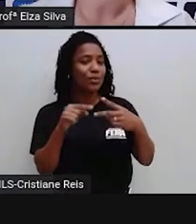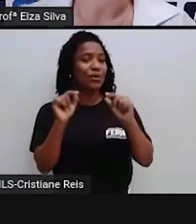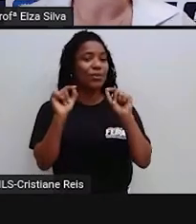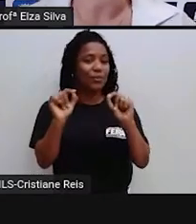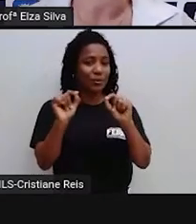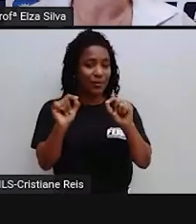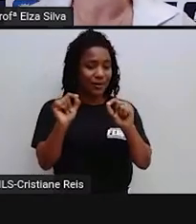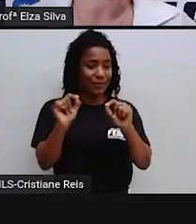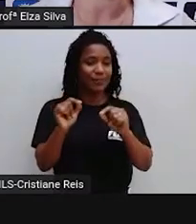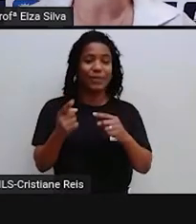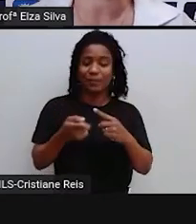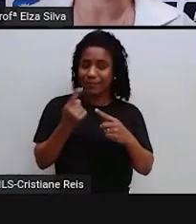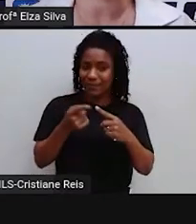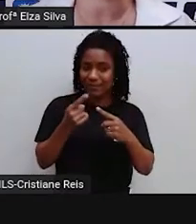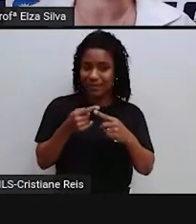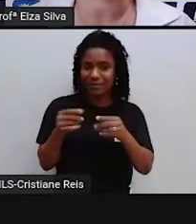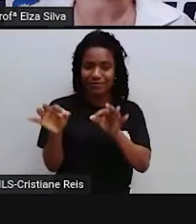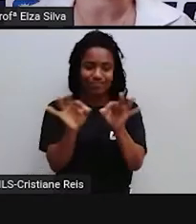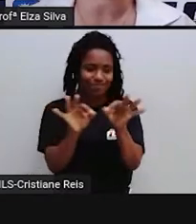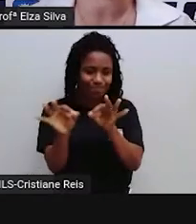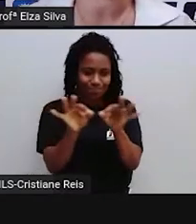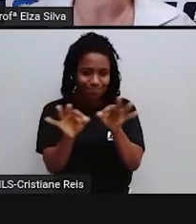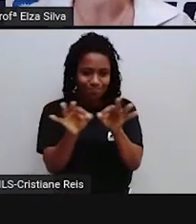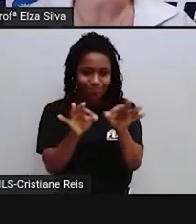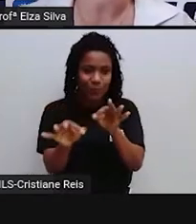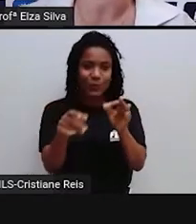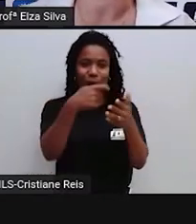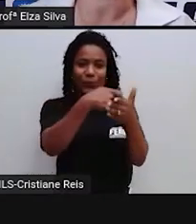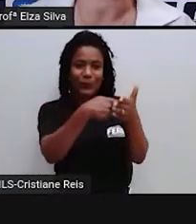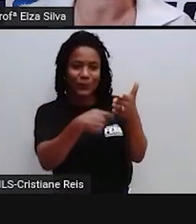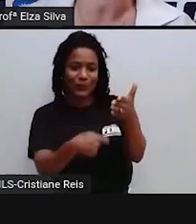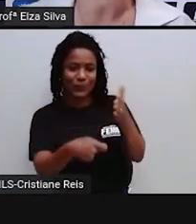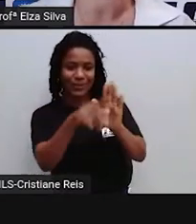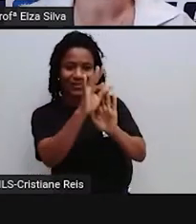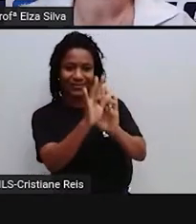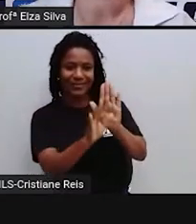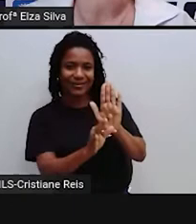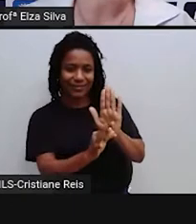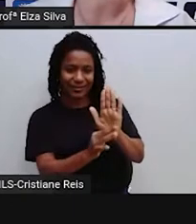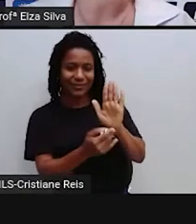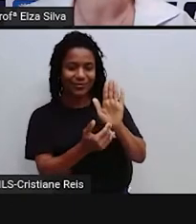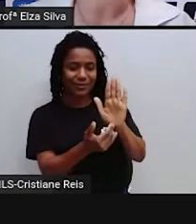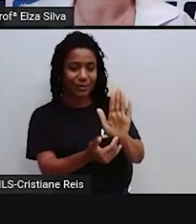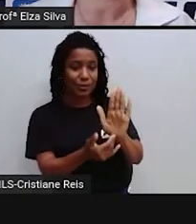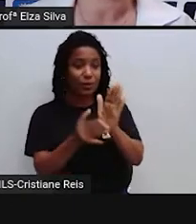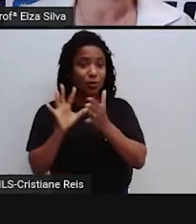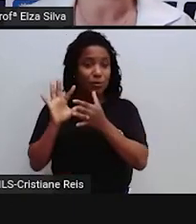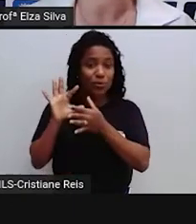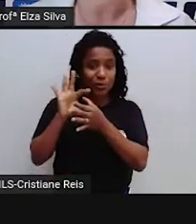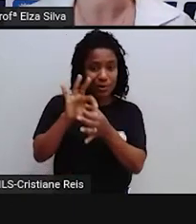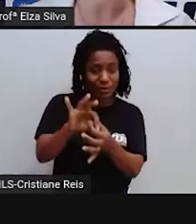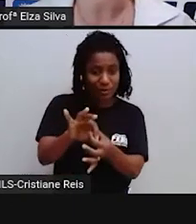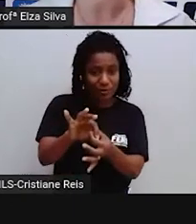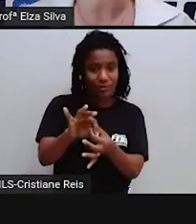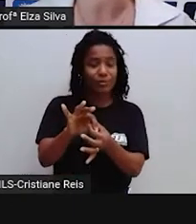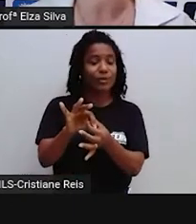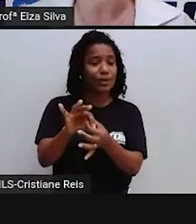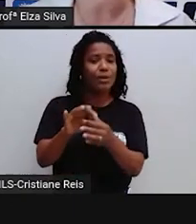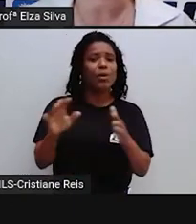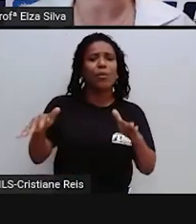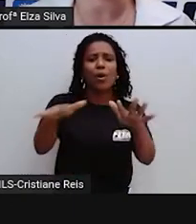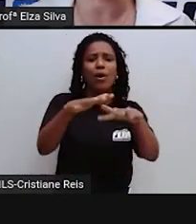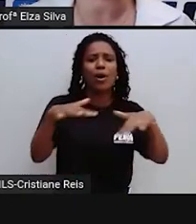Nós vamos planejar a escrita de textos em função do contexto. Observando o público a que esse texto se